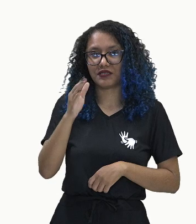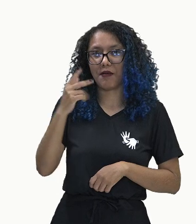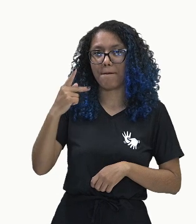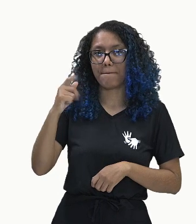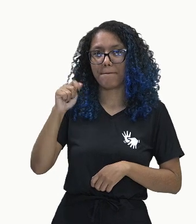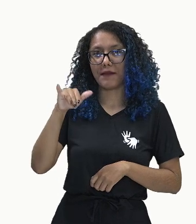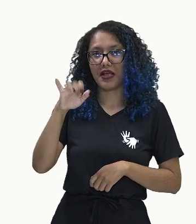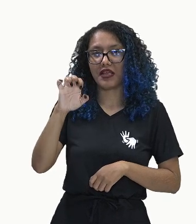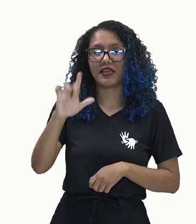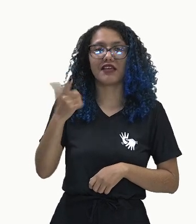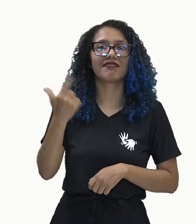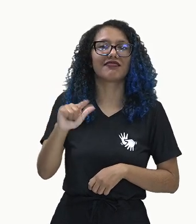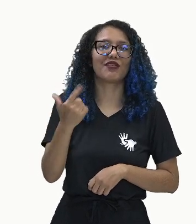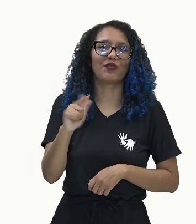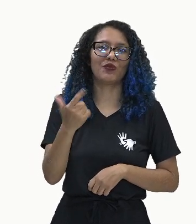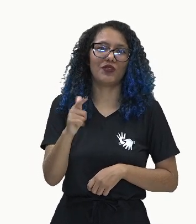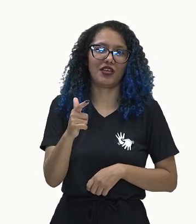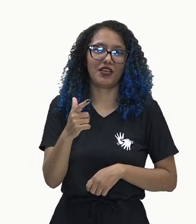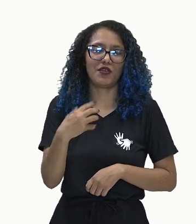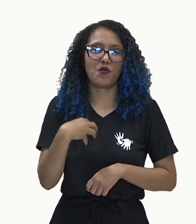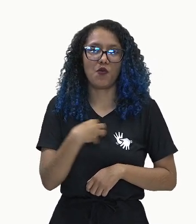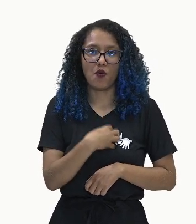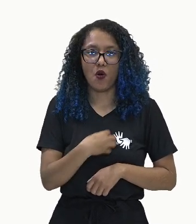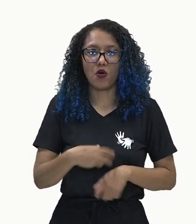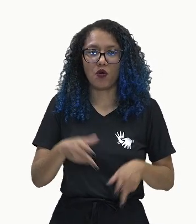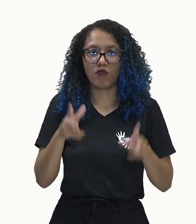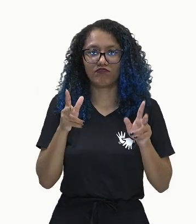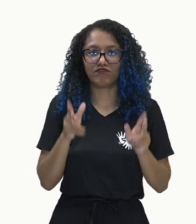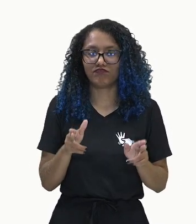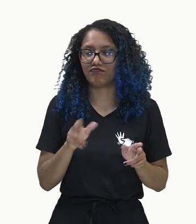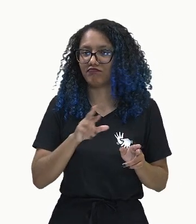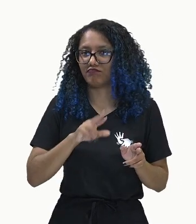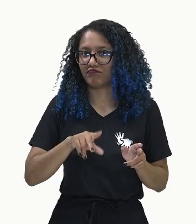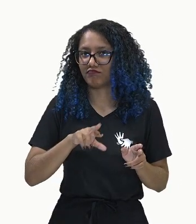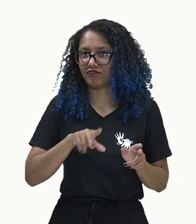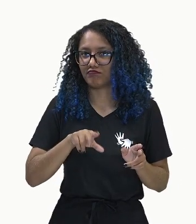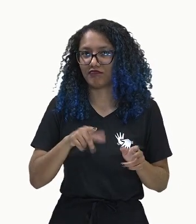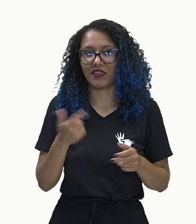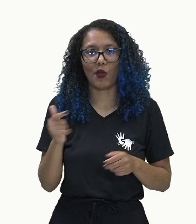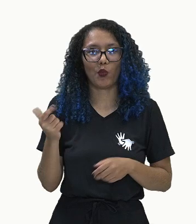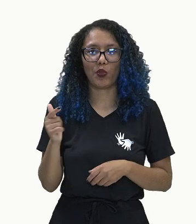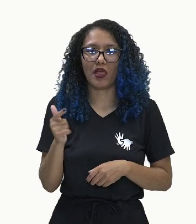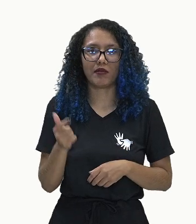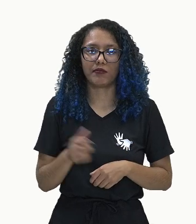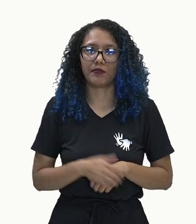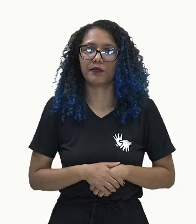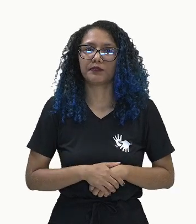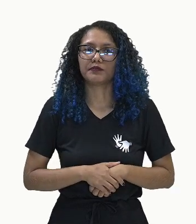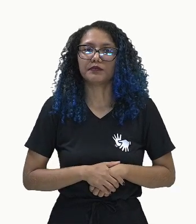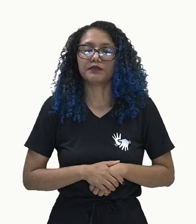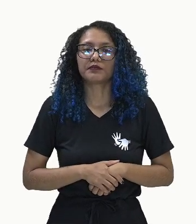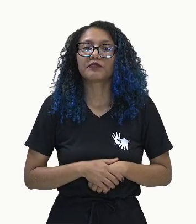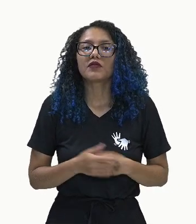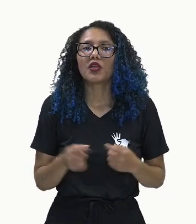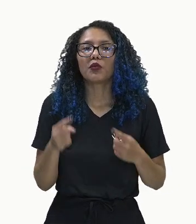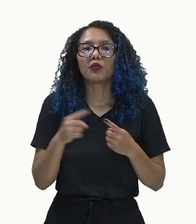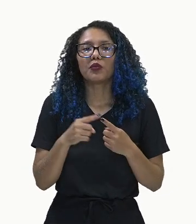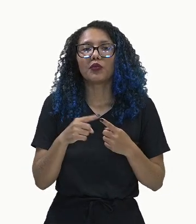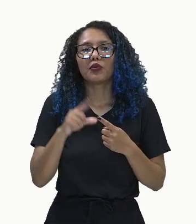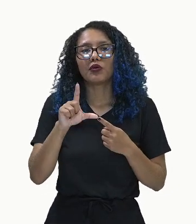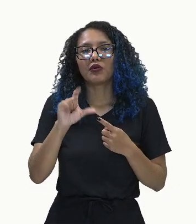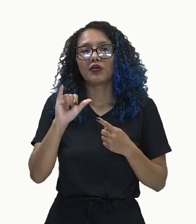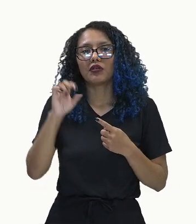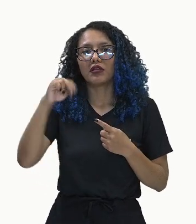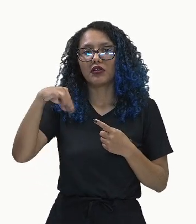órgãos comuns entre o sistema linfático e o sistema imune. Os linfonodos, no caso do sistema